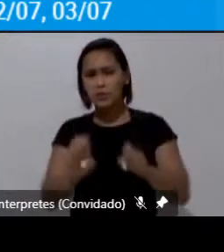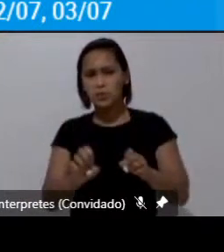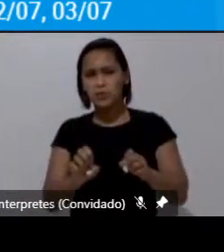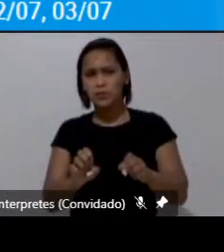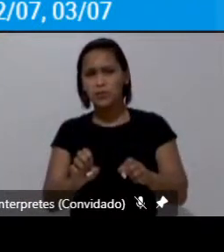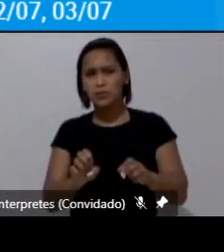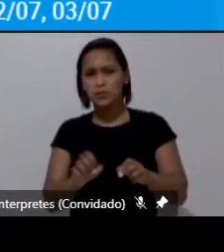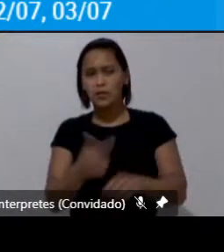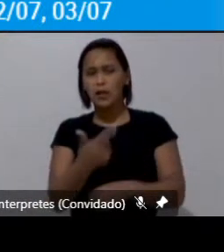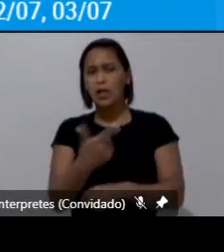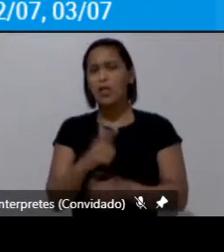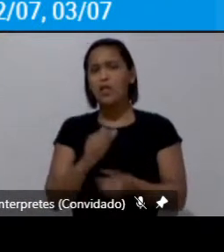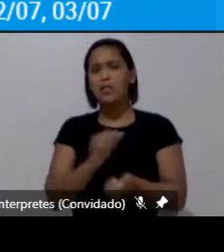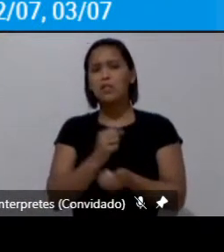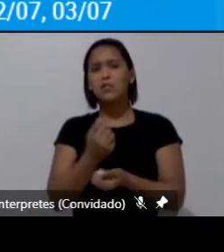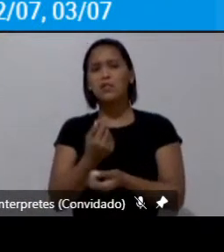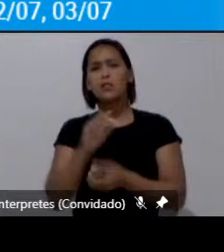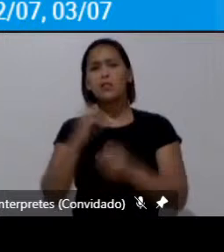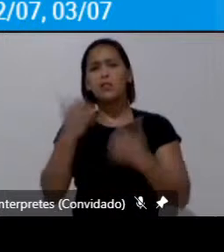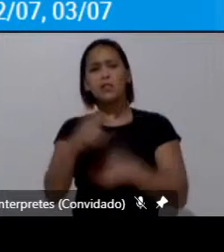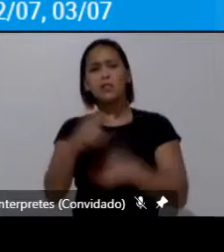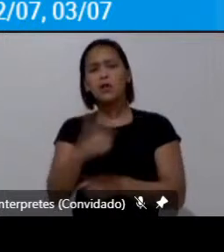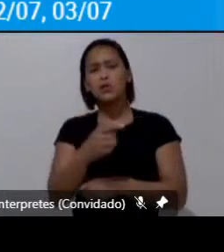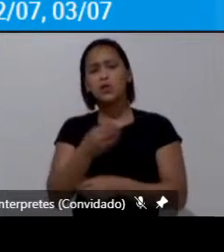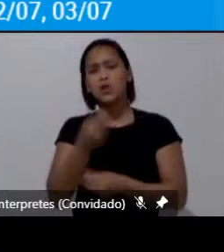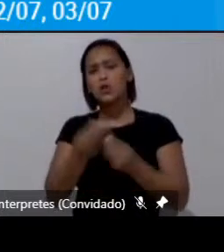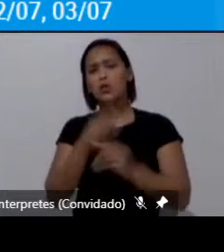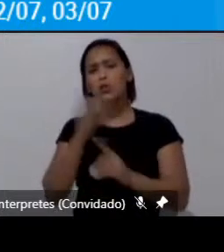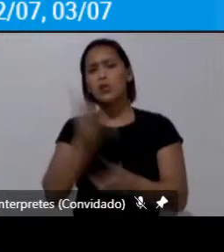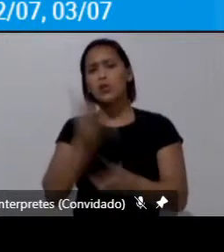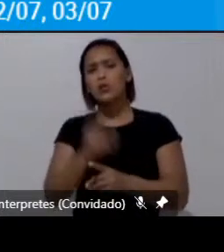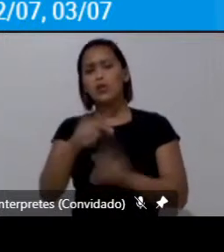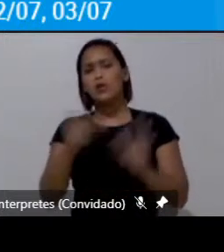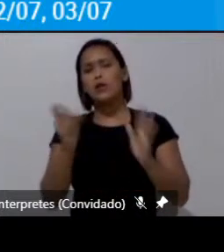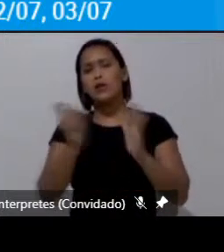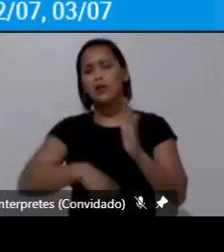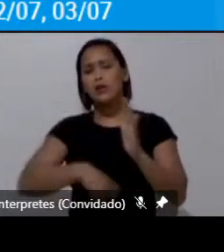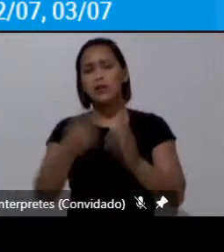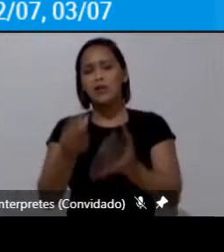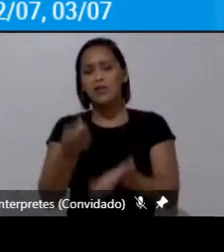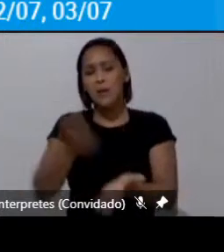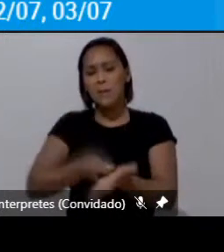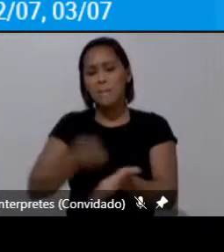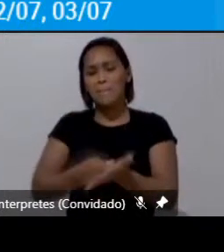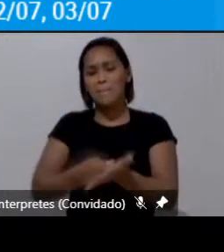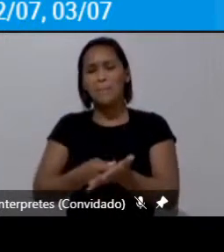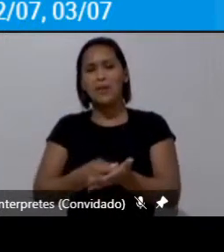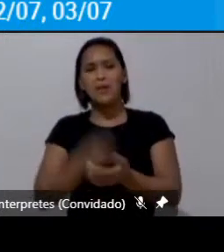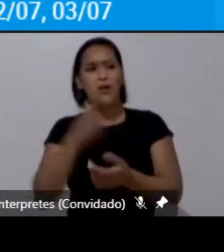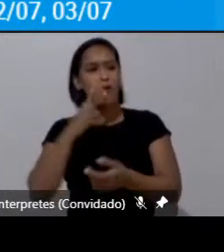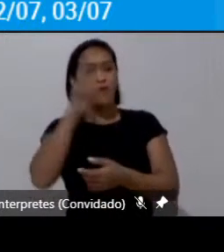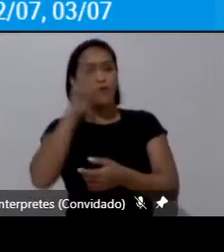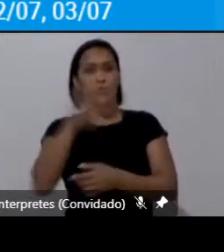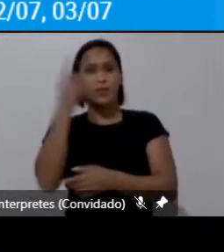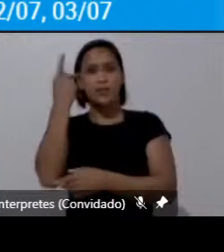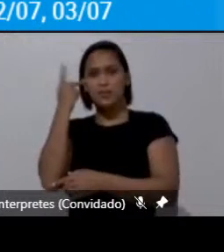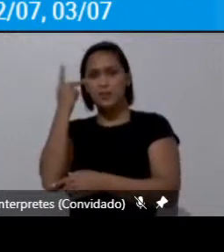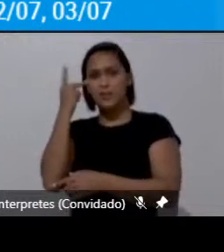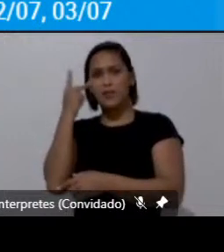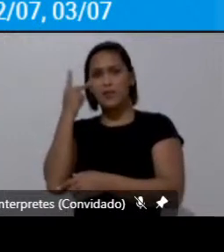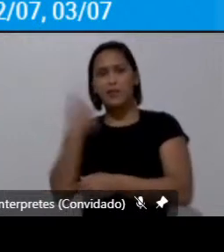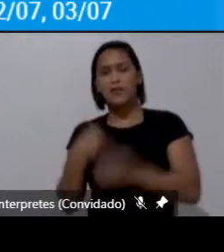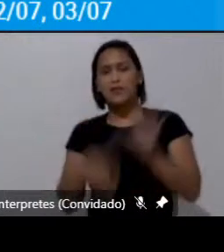não dá para a gente achar que na tarifa que se paga vocês viram em São Paulo se